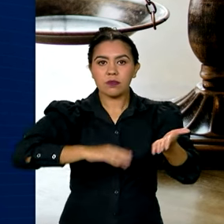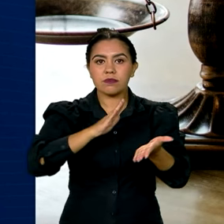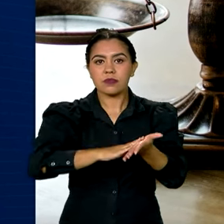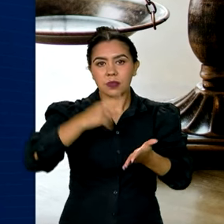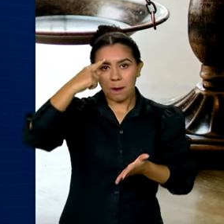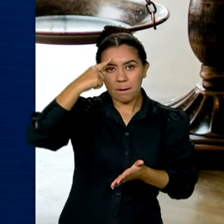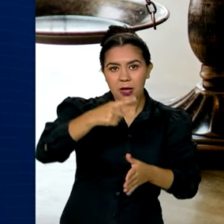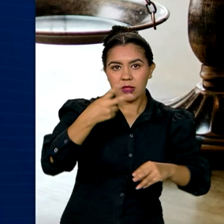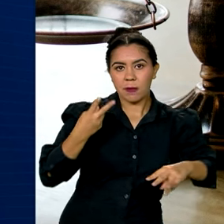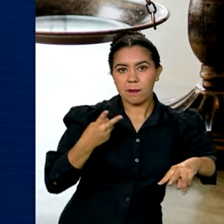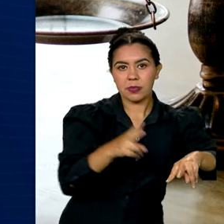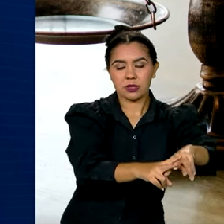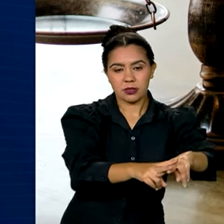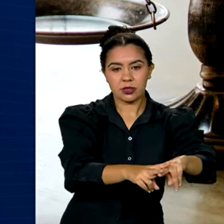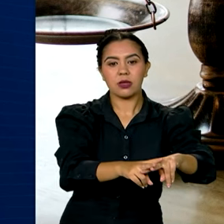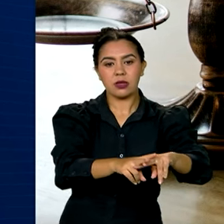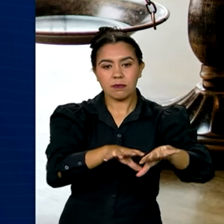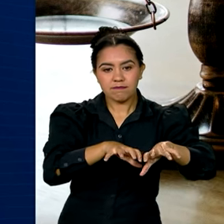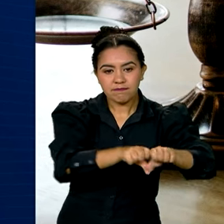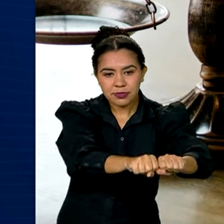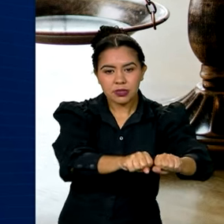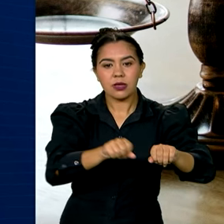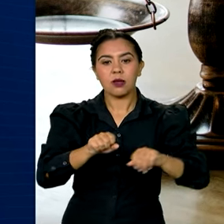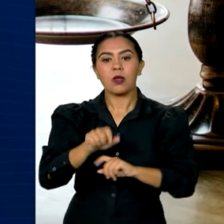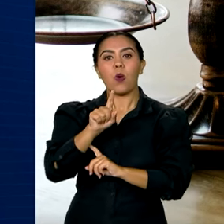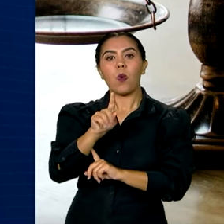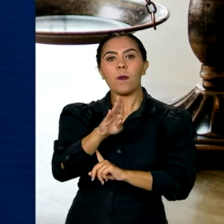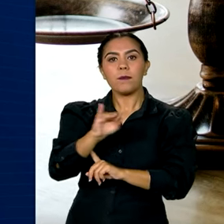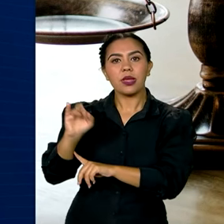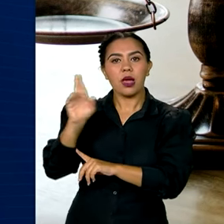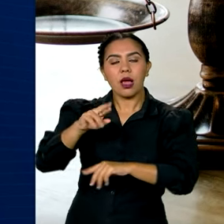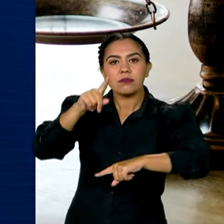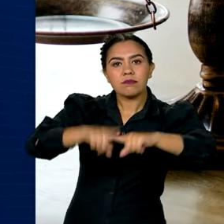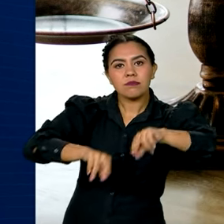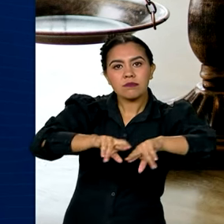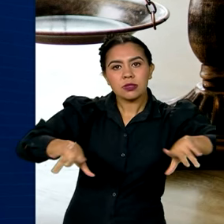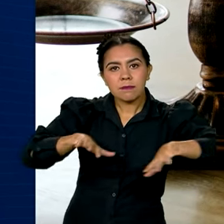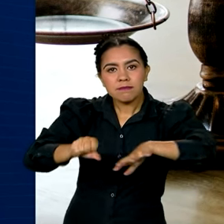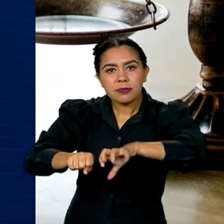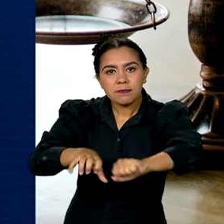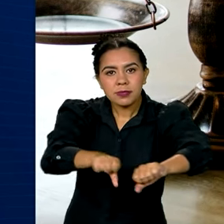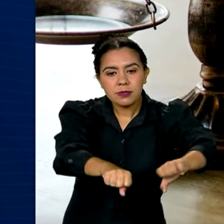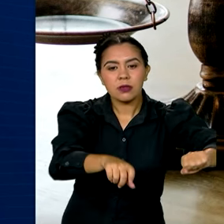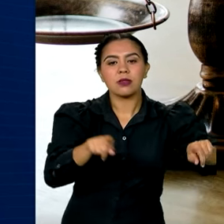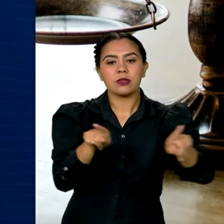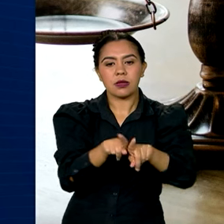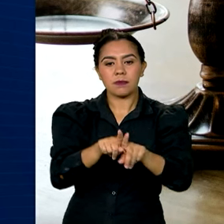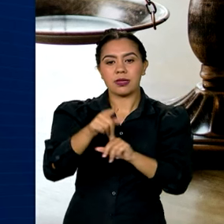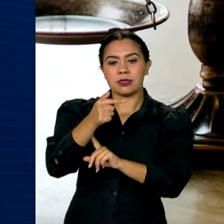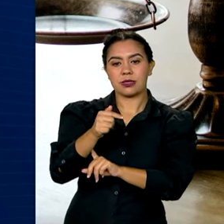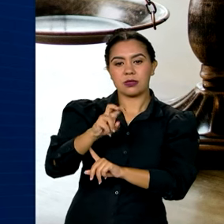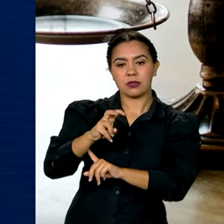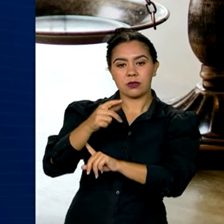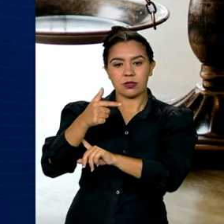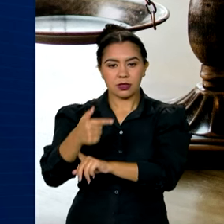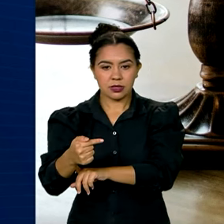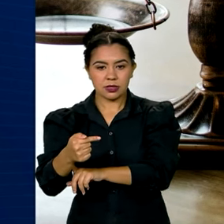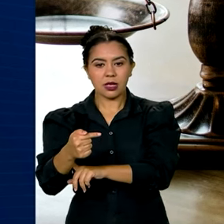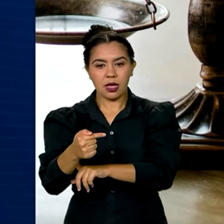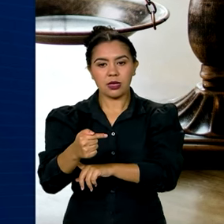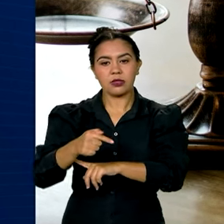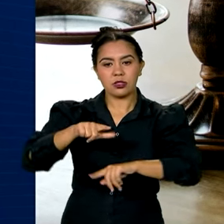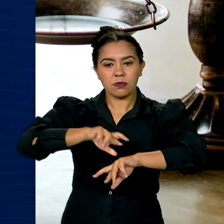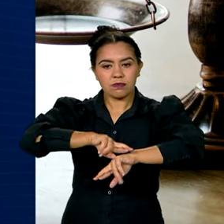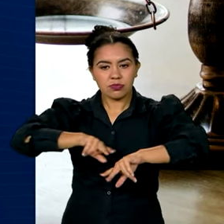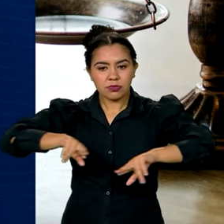1 bilhão de reais em bens apreendidos e inutilizadas 757 dragas, algumas no